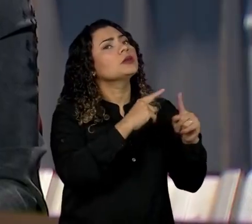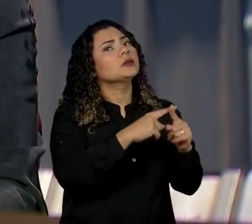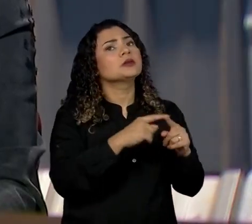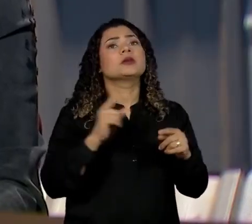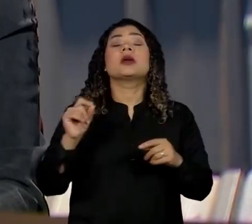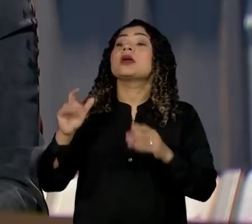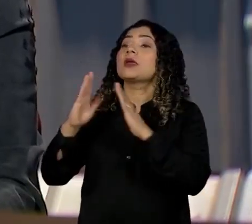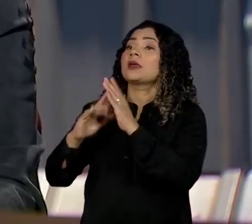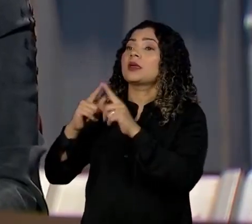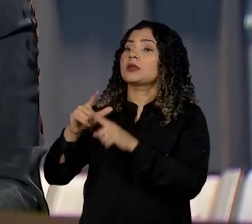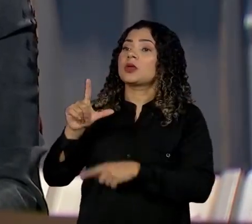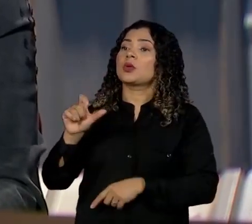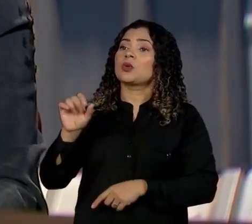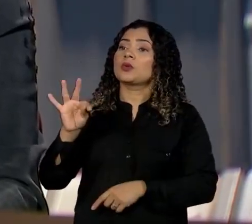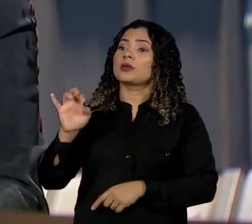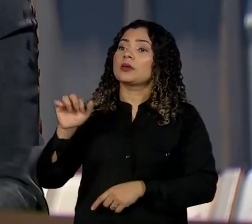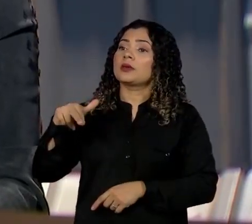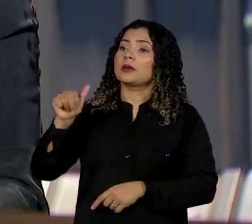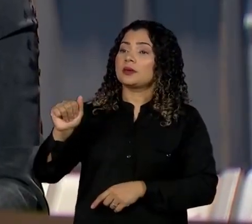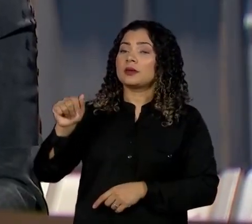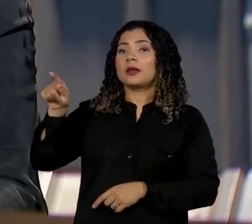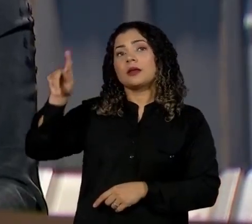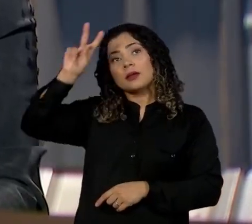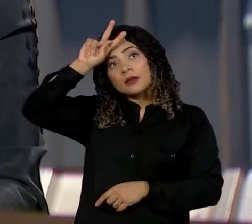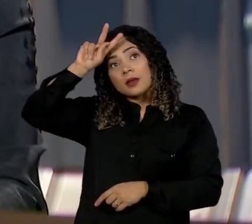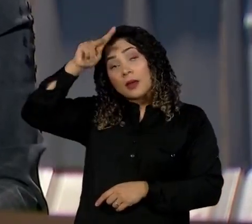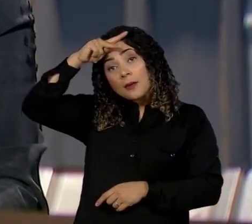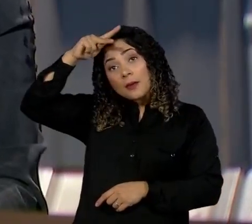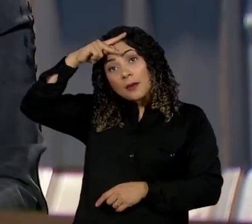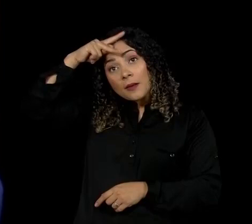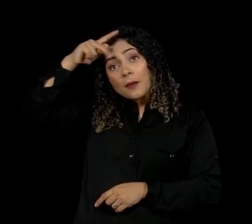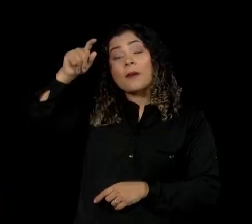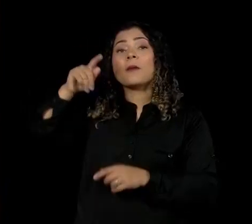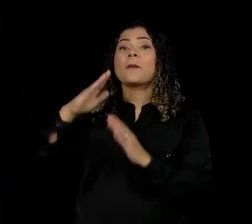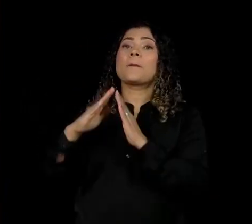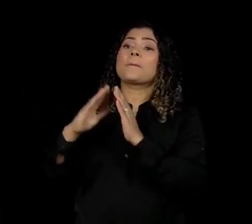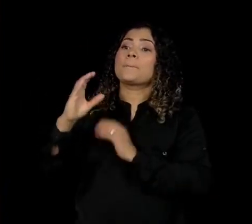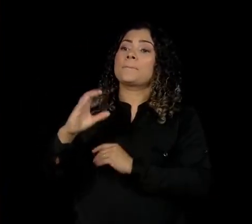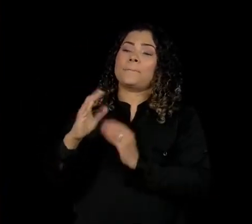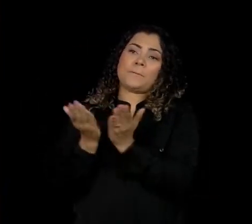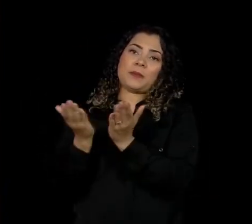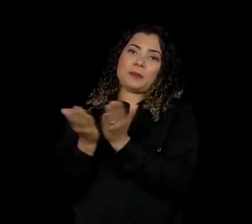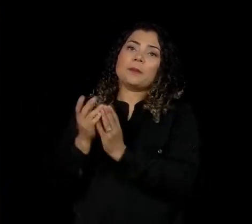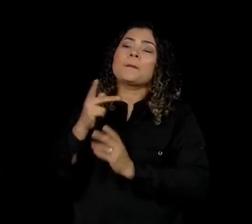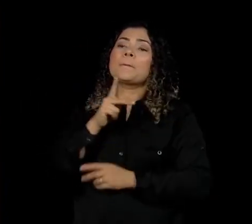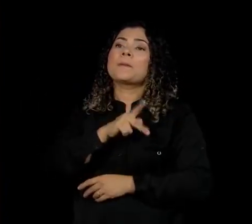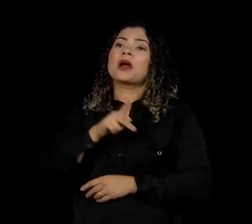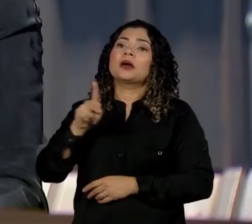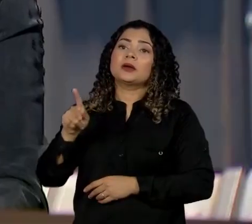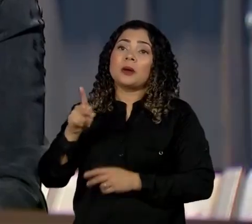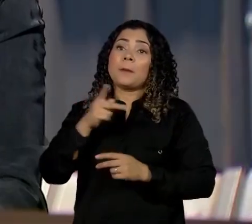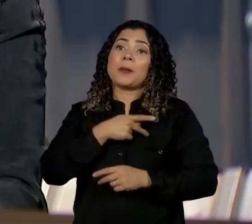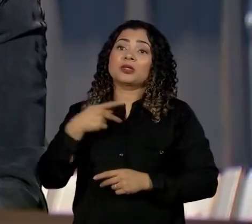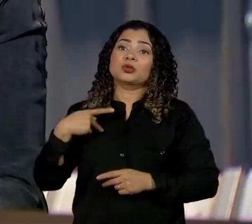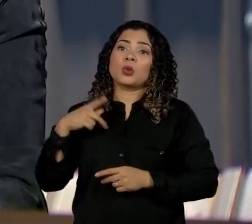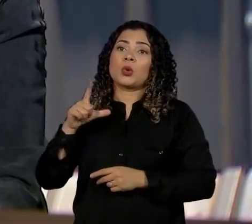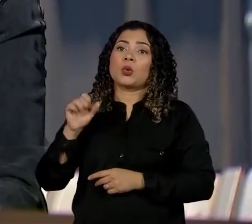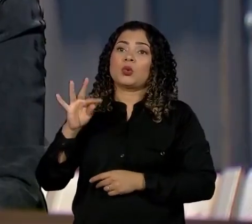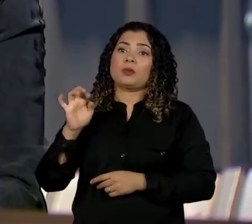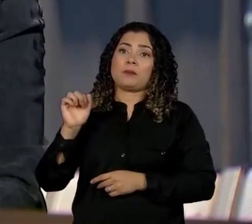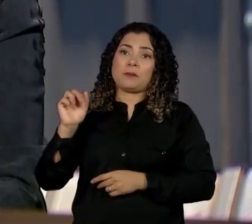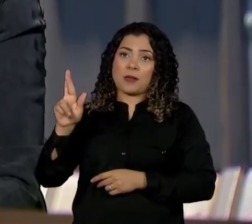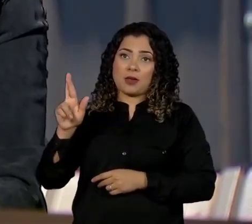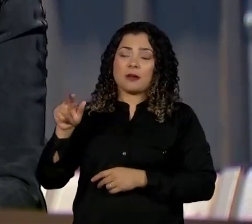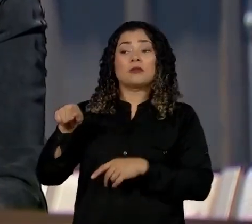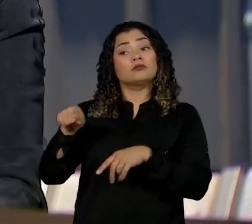Luterana da Renovação, lá em Cachoeirinha, do pastor Claudemar. E o seu mergulho foi legal? Foi muito legal. Foi muito legal.